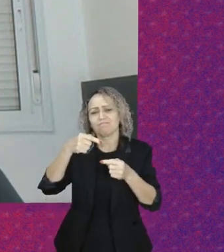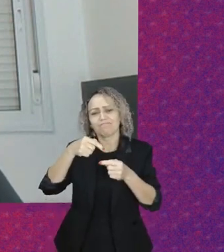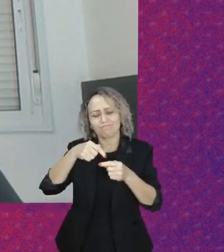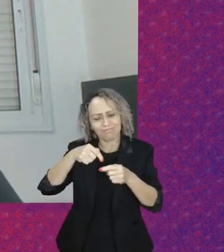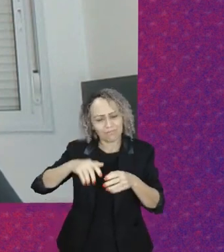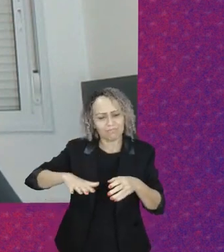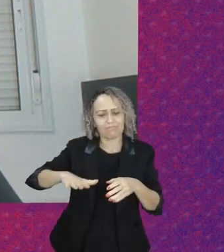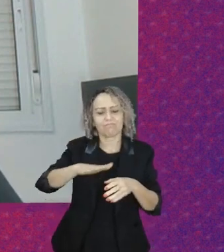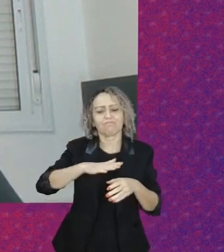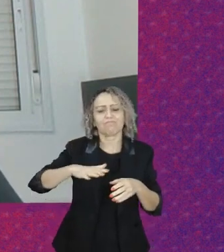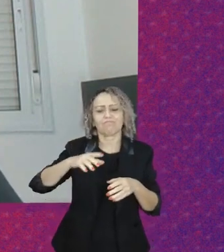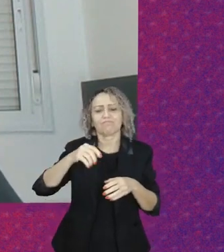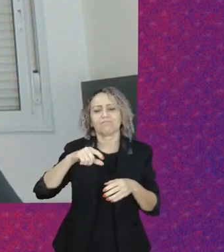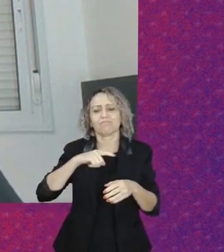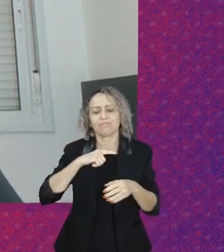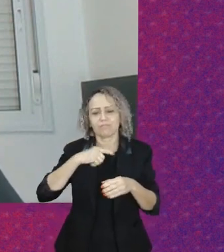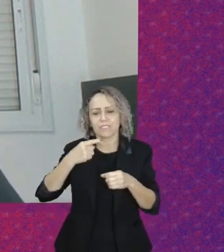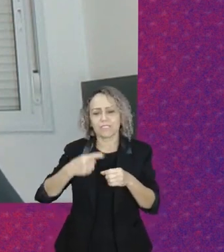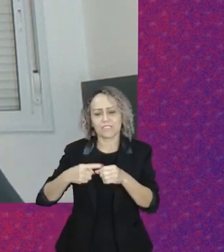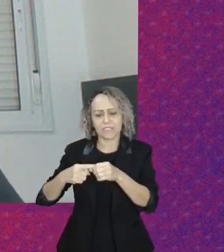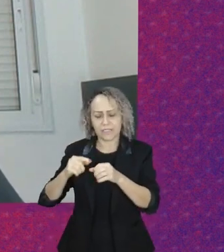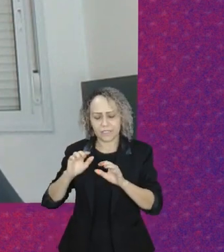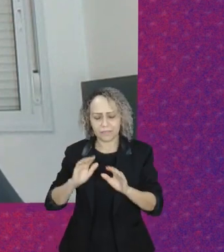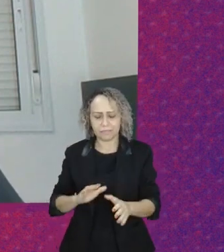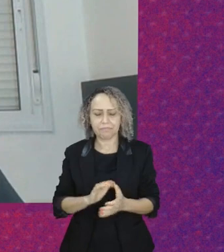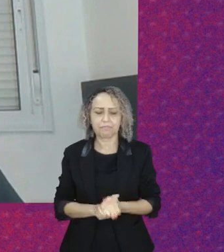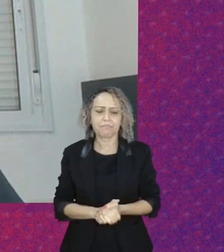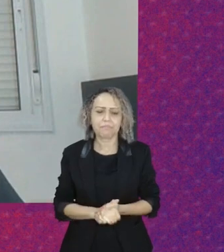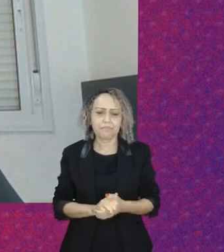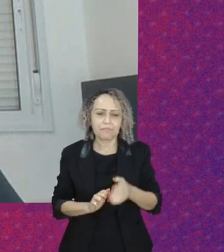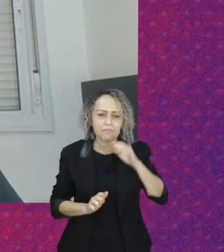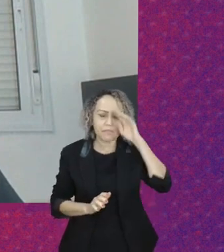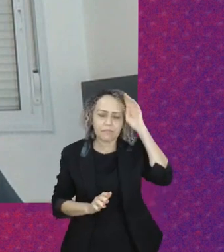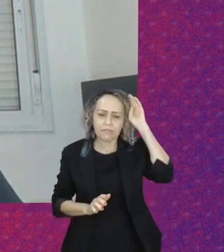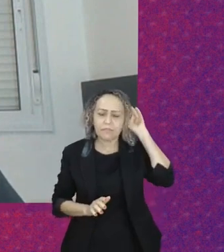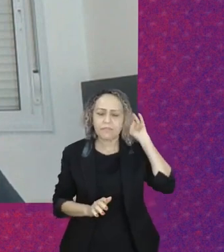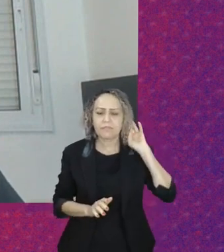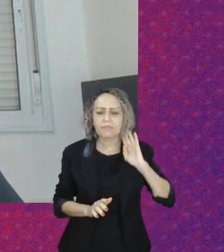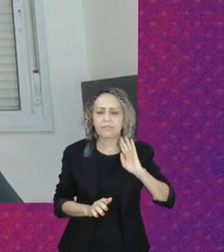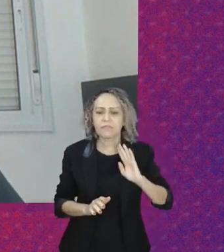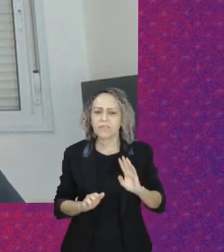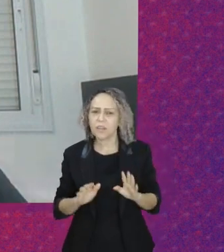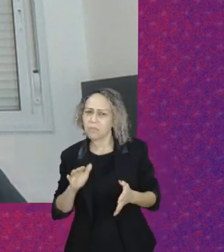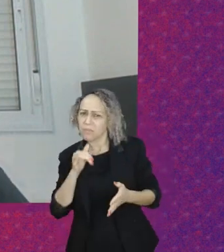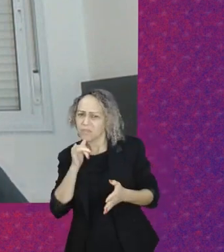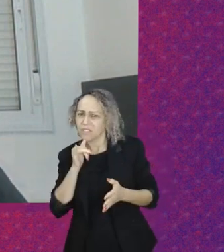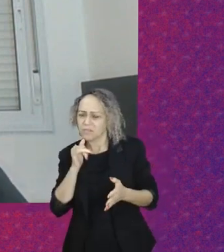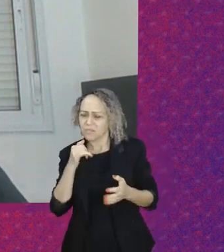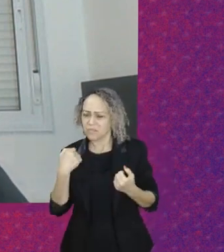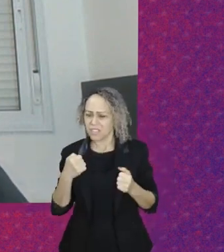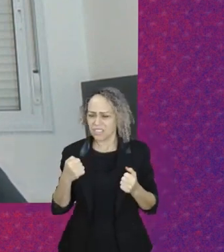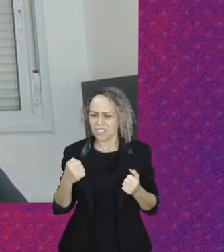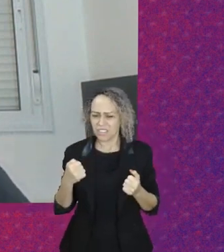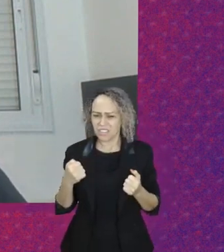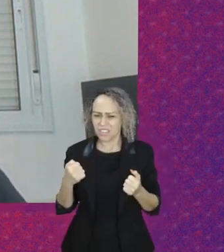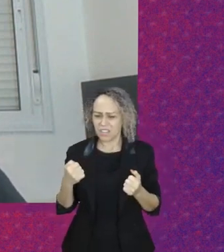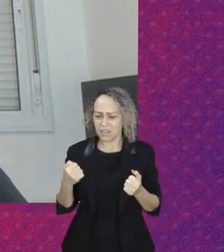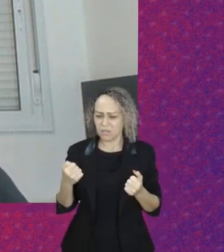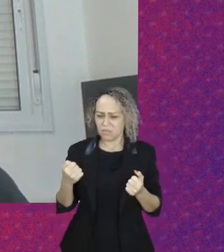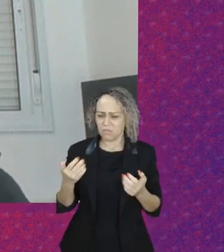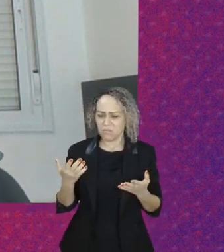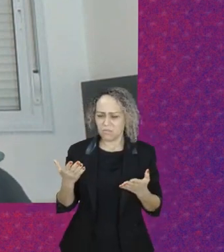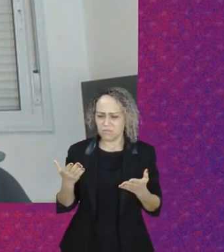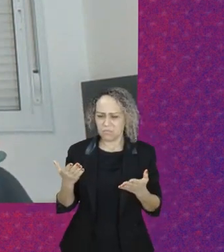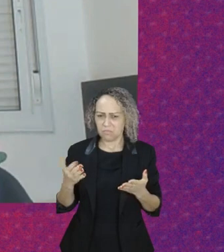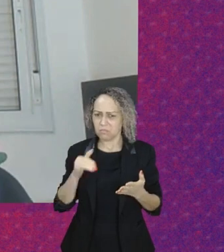dicotomia que nós temos. O espaço